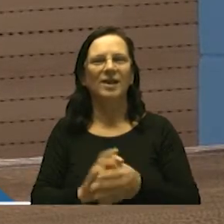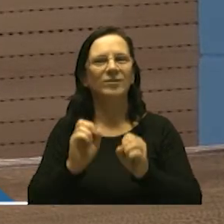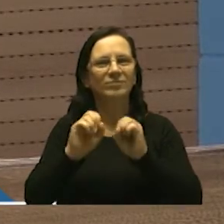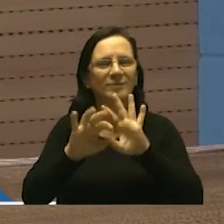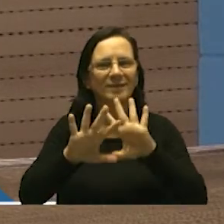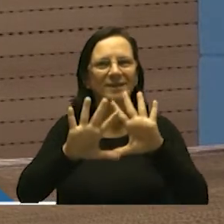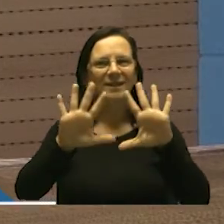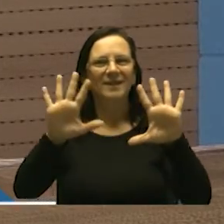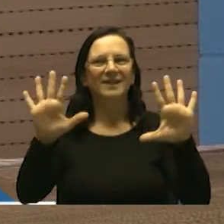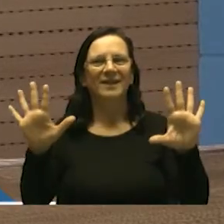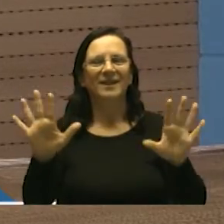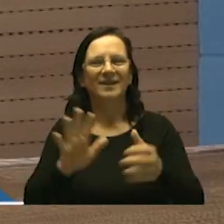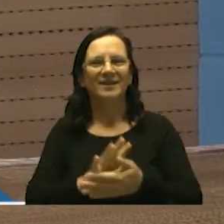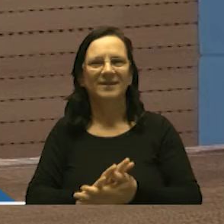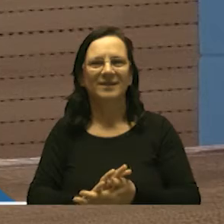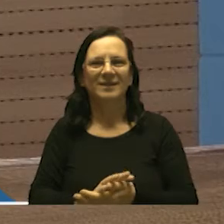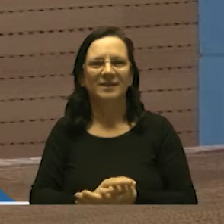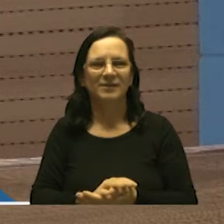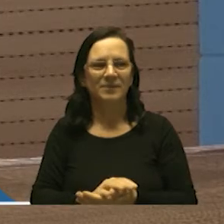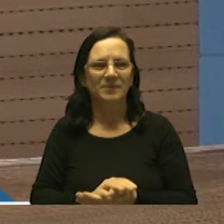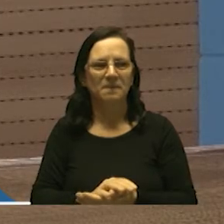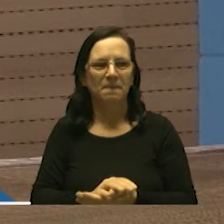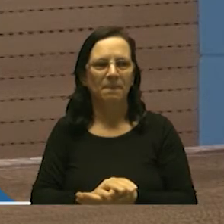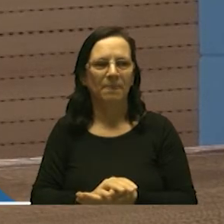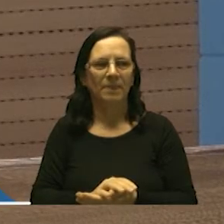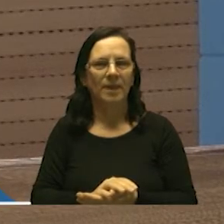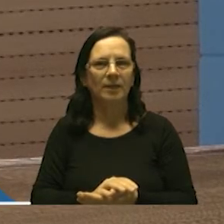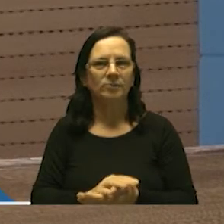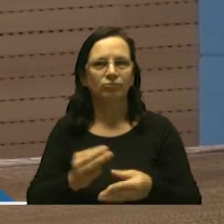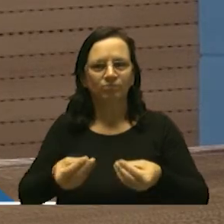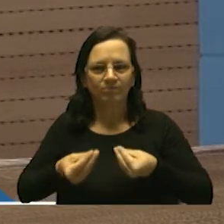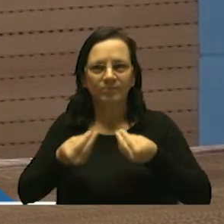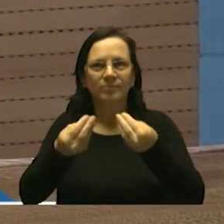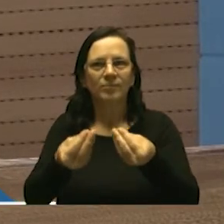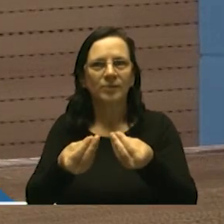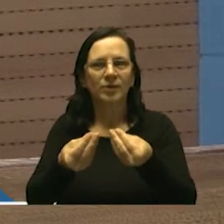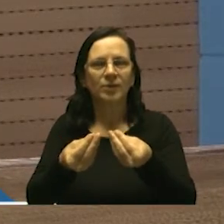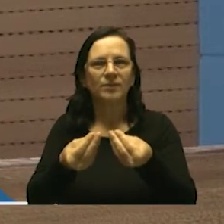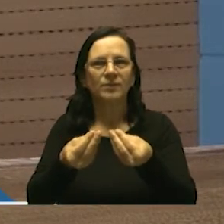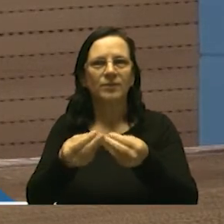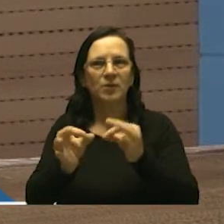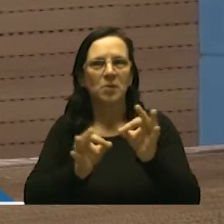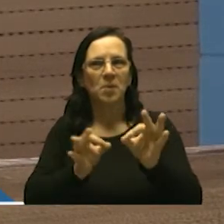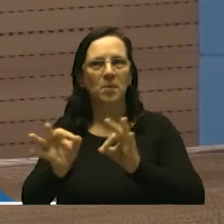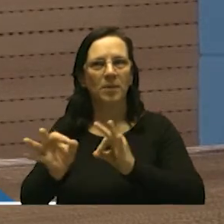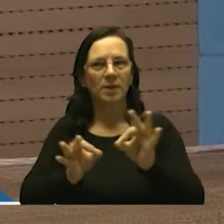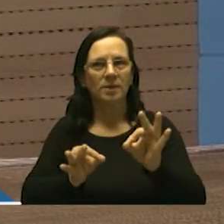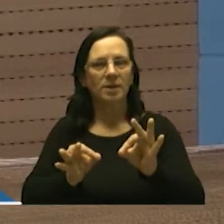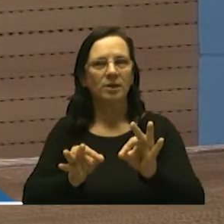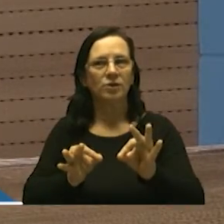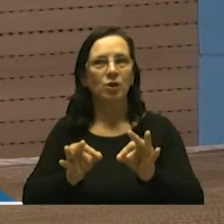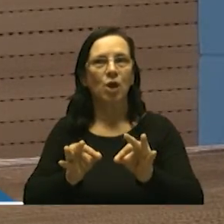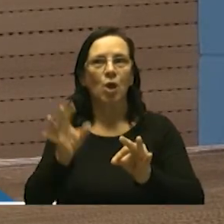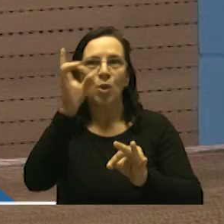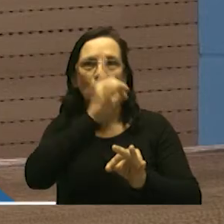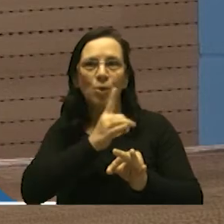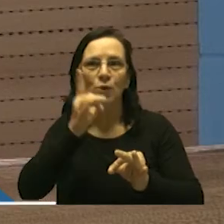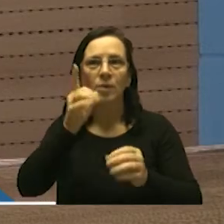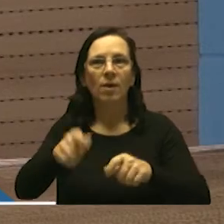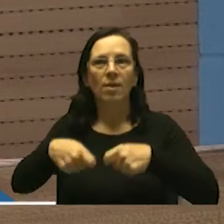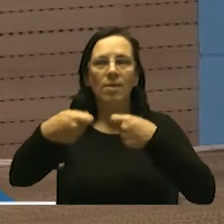vereador Jair que quando você recebia um presente na sala de aula para poder no domingo